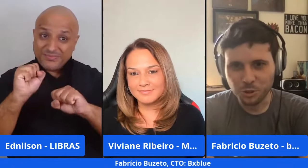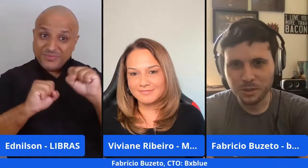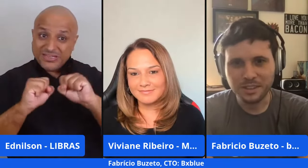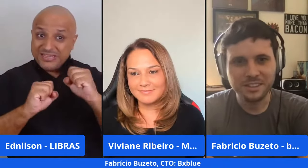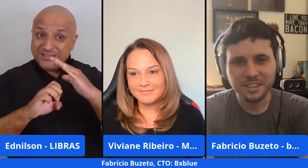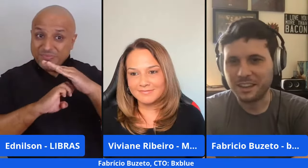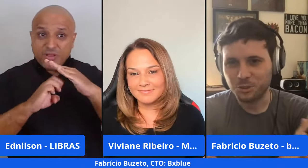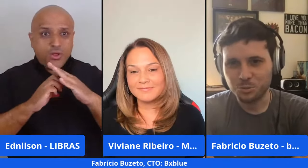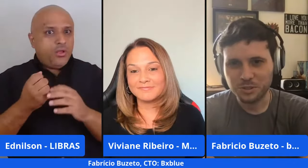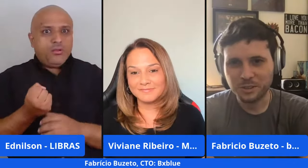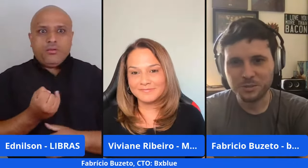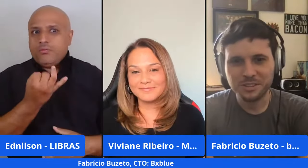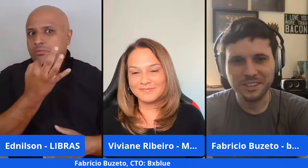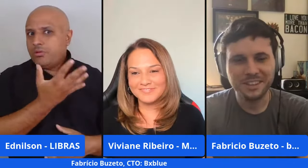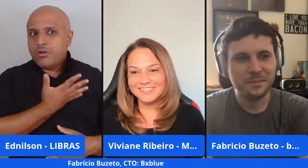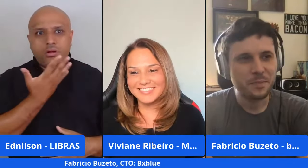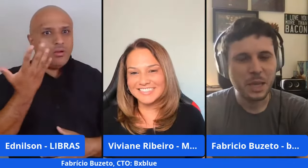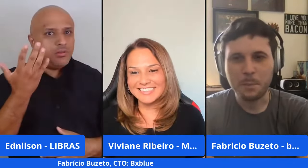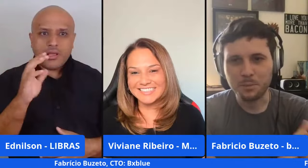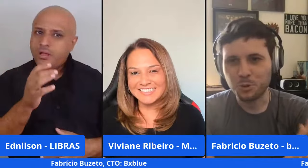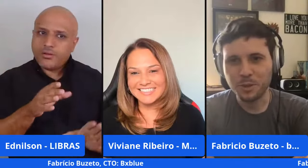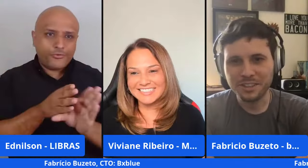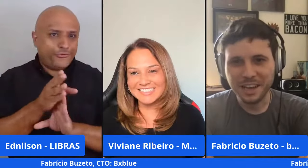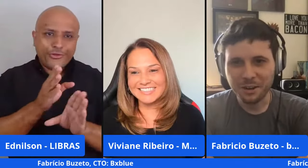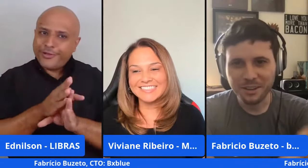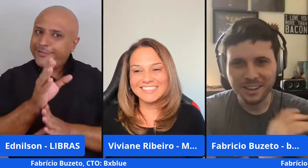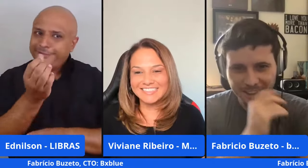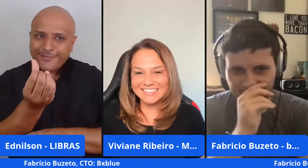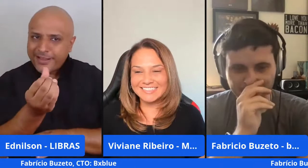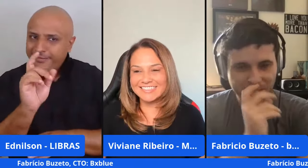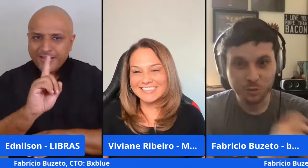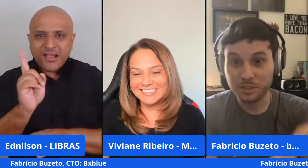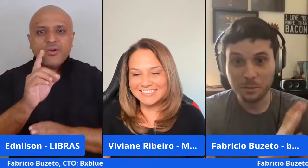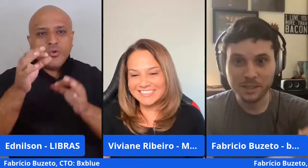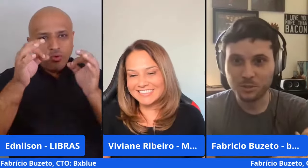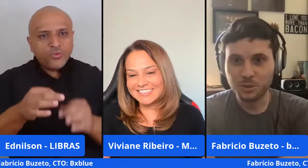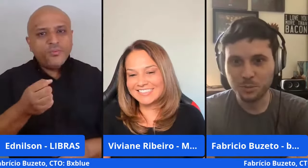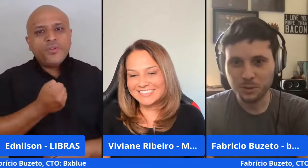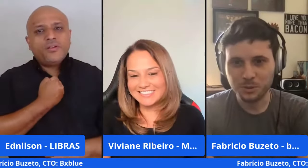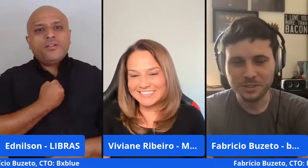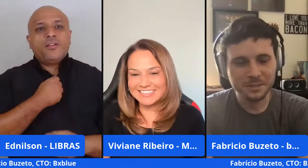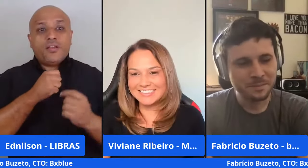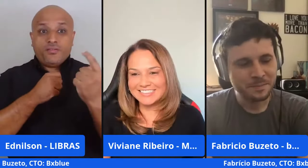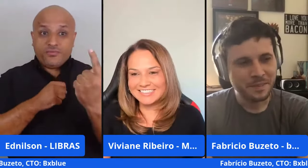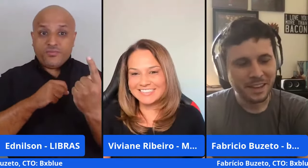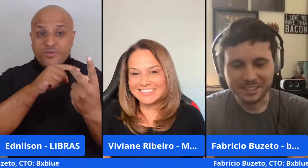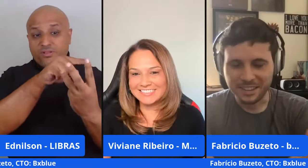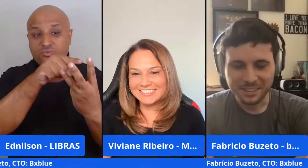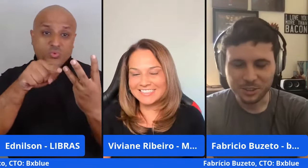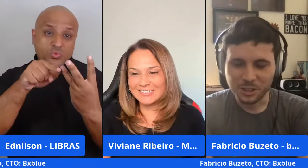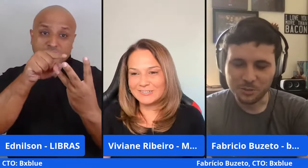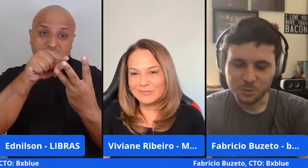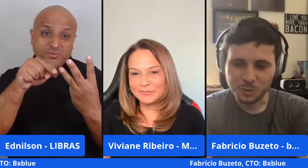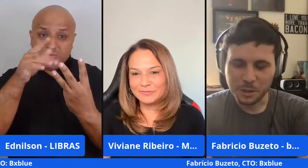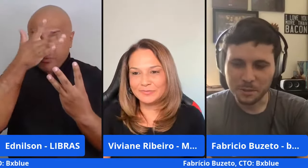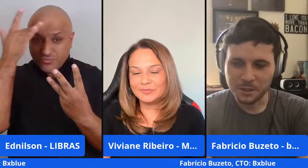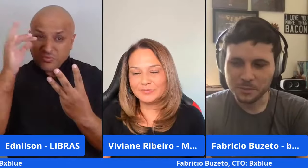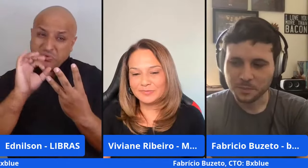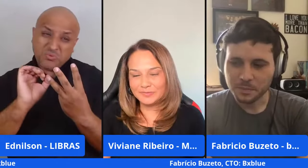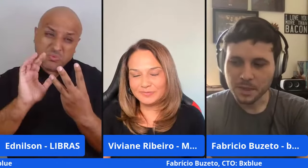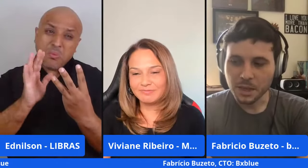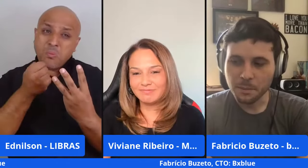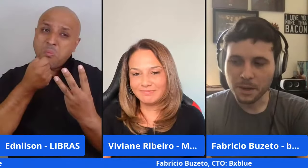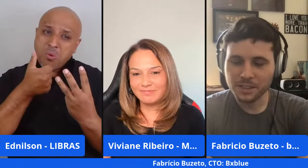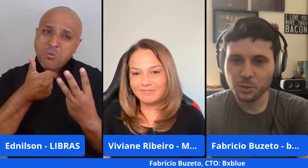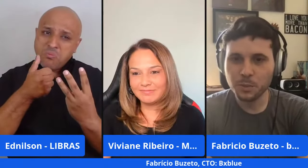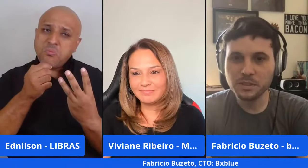número exorbitante, tá? Todo mundo desaconselha para mim o número ideal é você mais duas pessoas três acho que estavam de bom tamanho